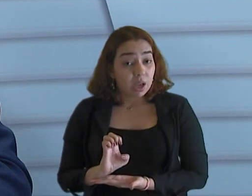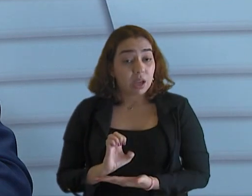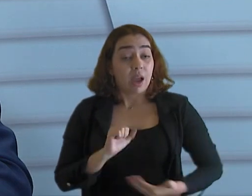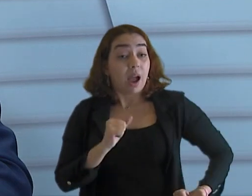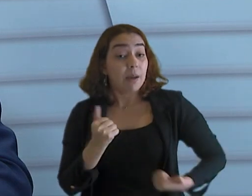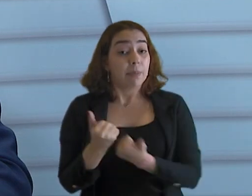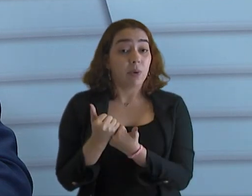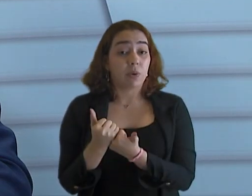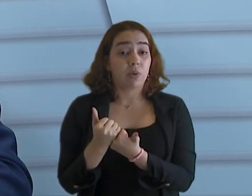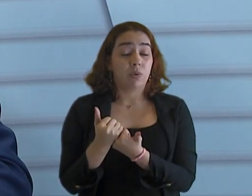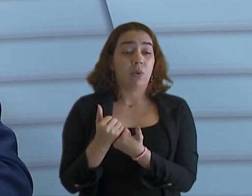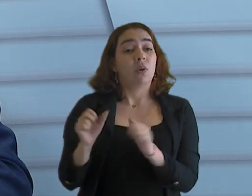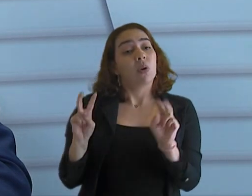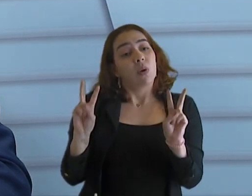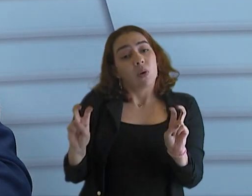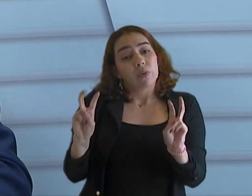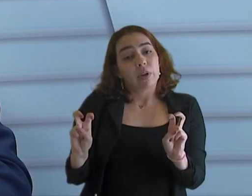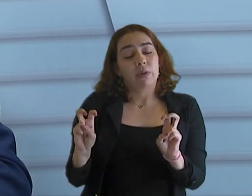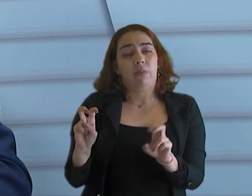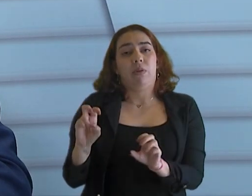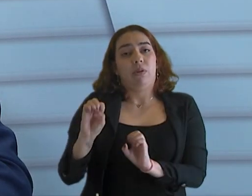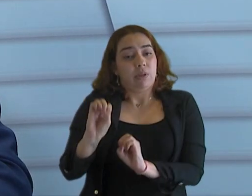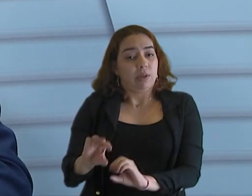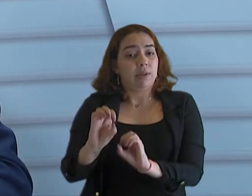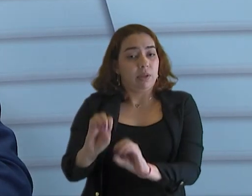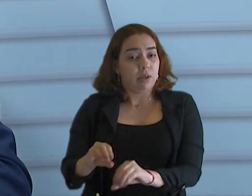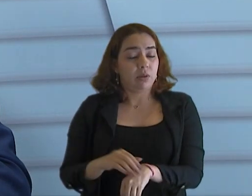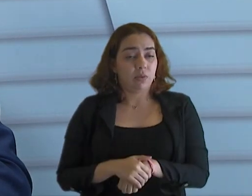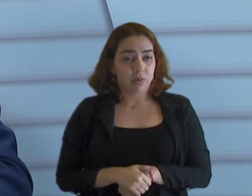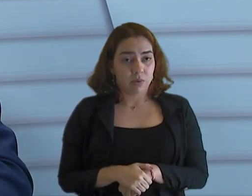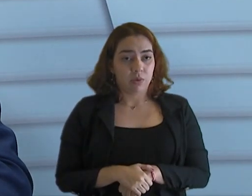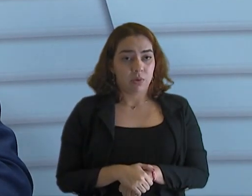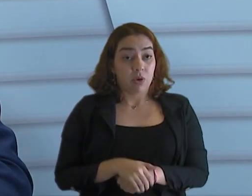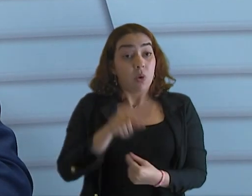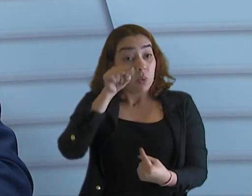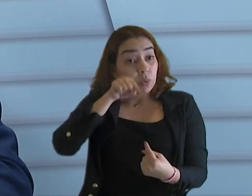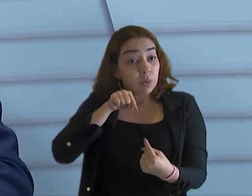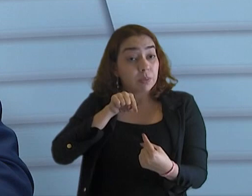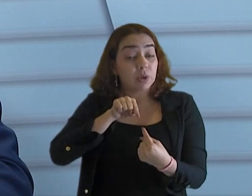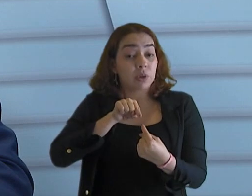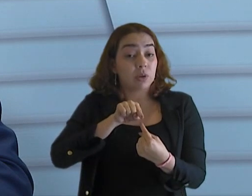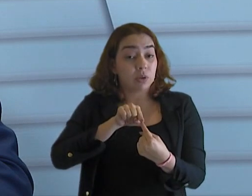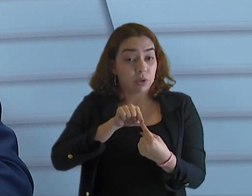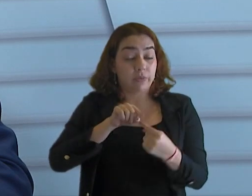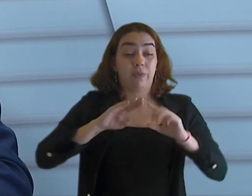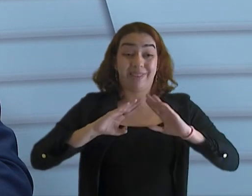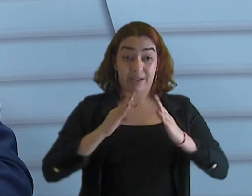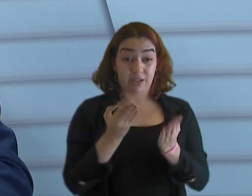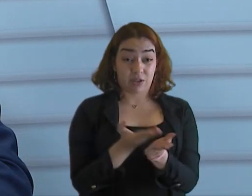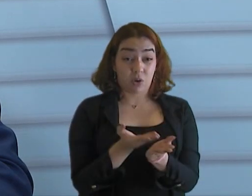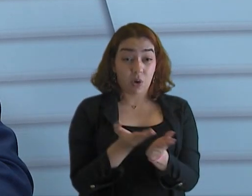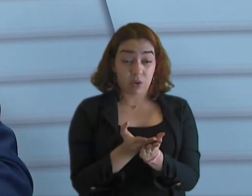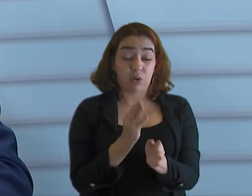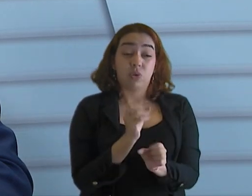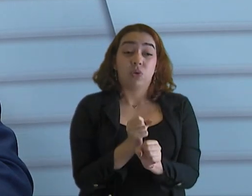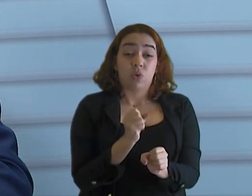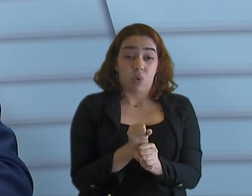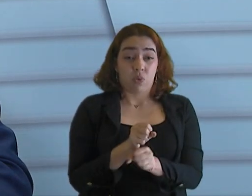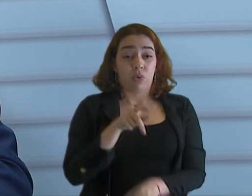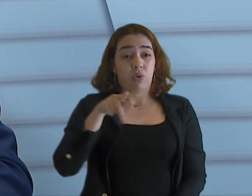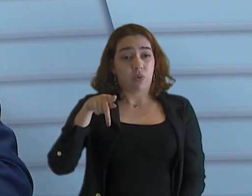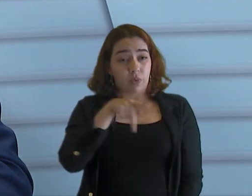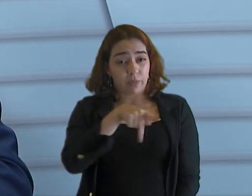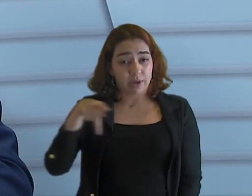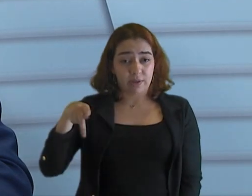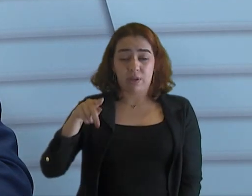educacional. E aí, como eu disse no início, é a intenção da Escola de Contas, do seu presidente, o Conselheiro